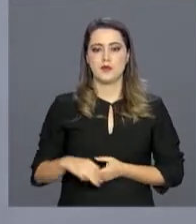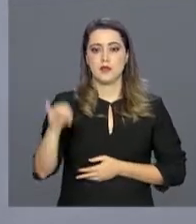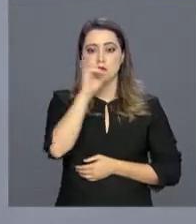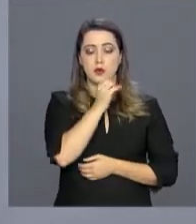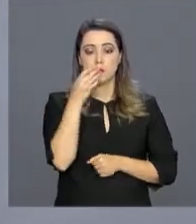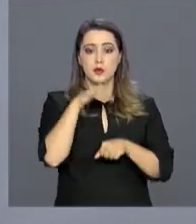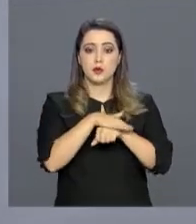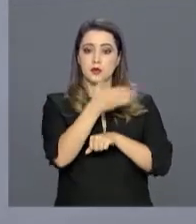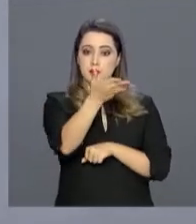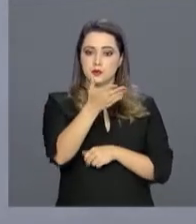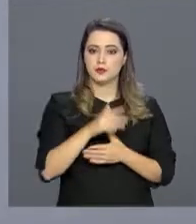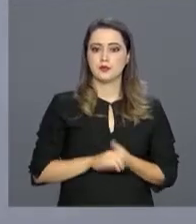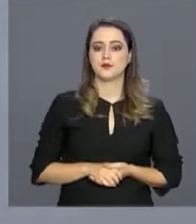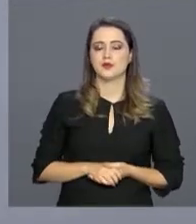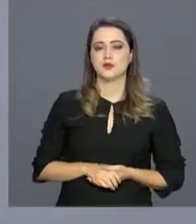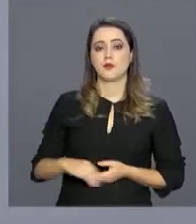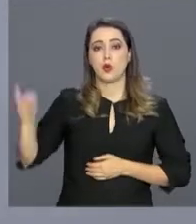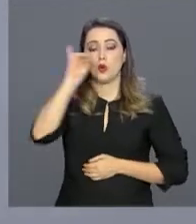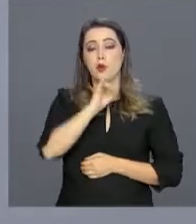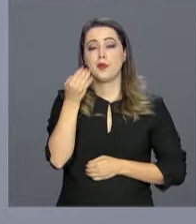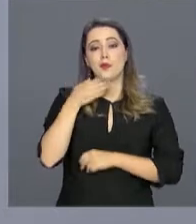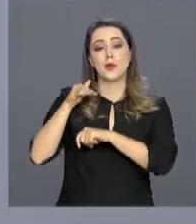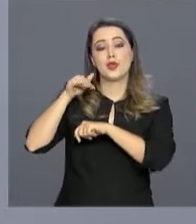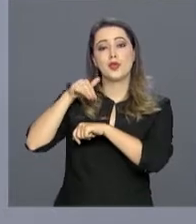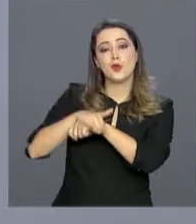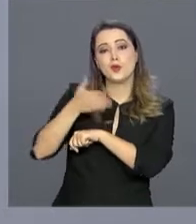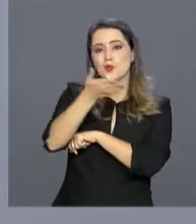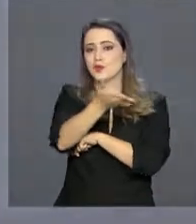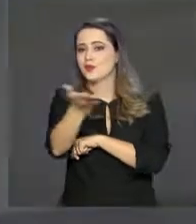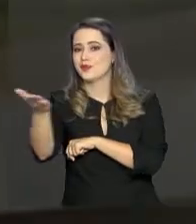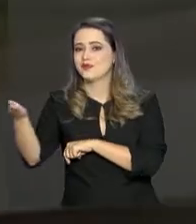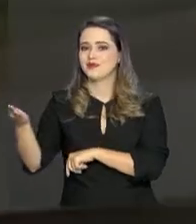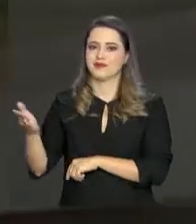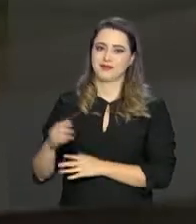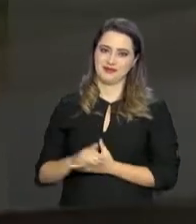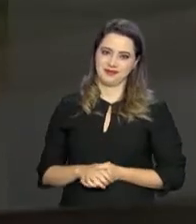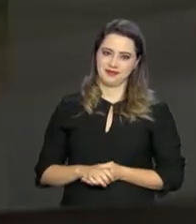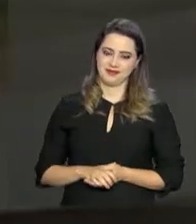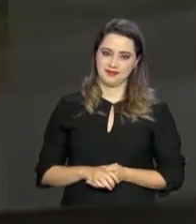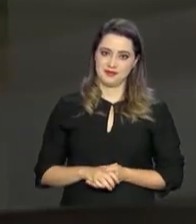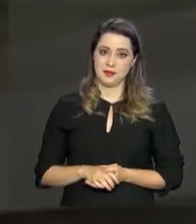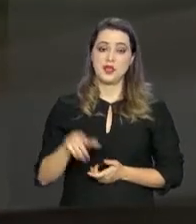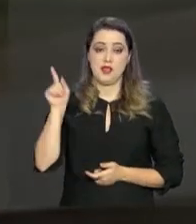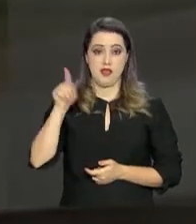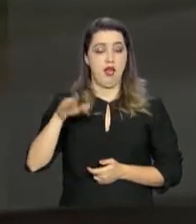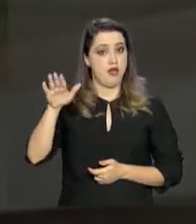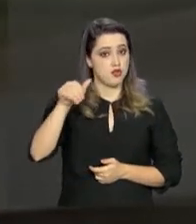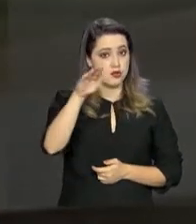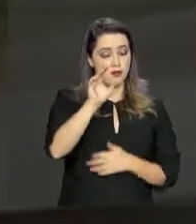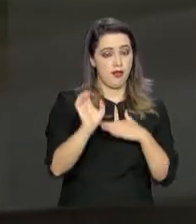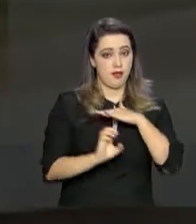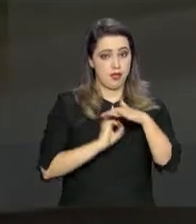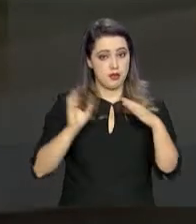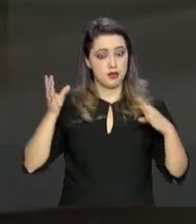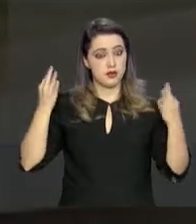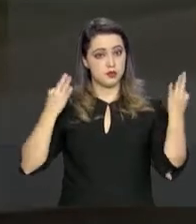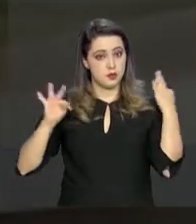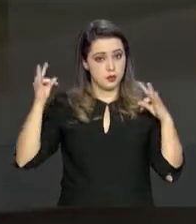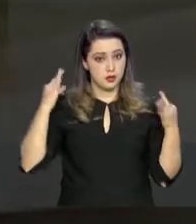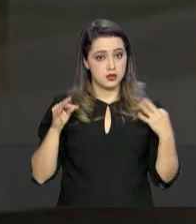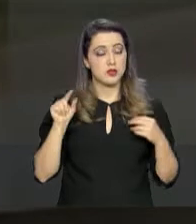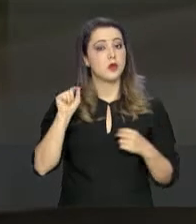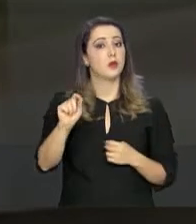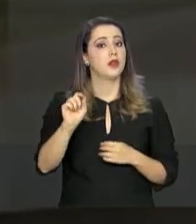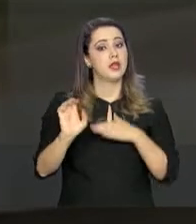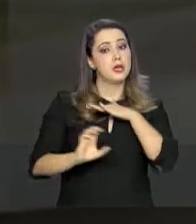Boa noite para você. Olá, Roberto. Boa noite para você. Boa noite a todos. A chamada da Embrator é para empresas e